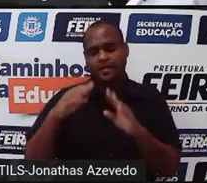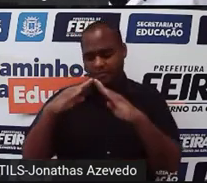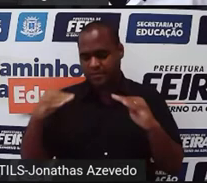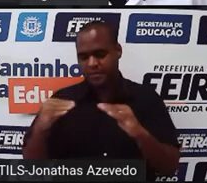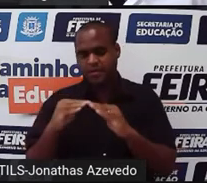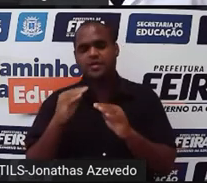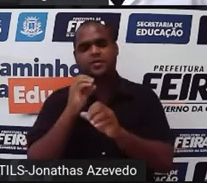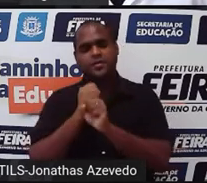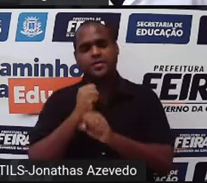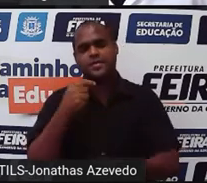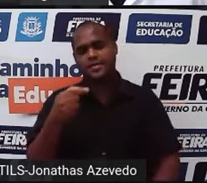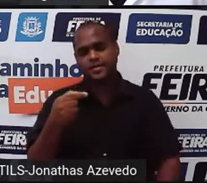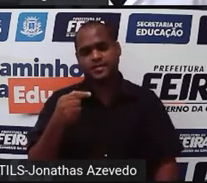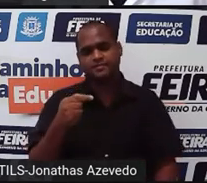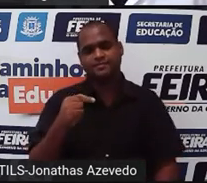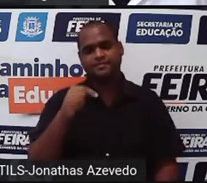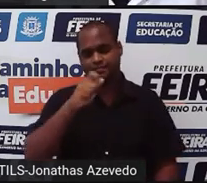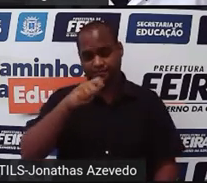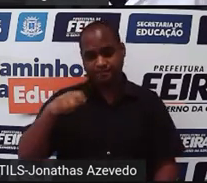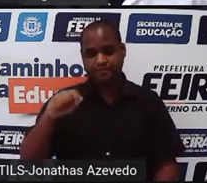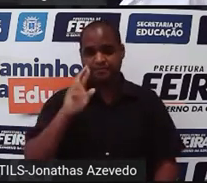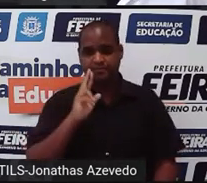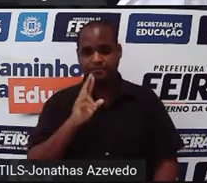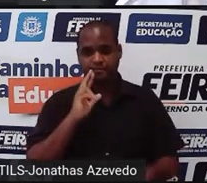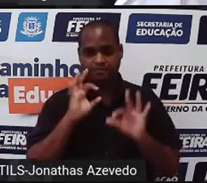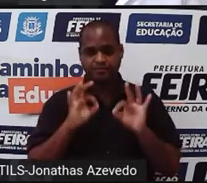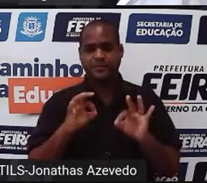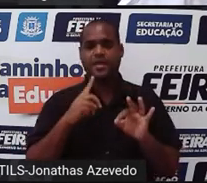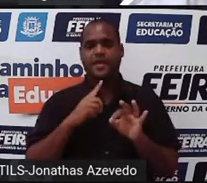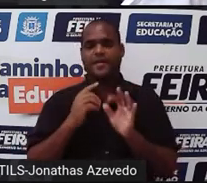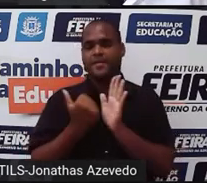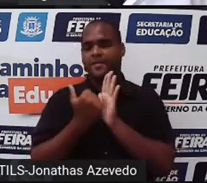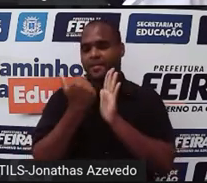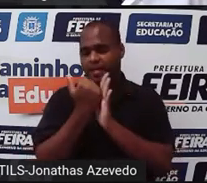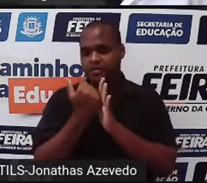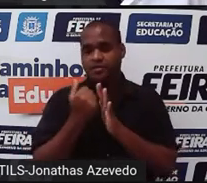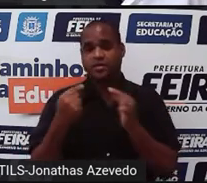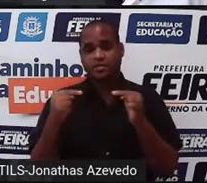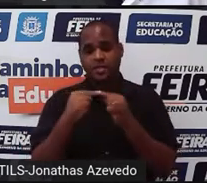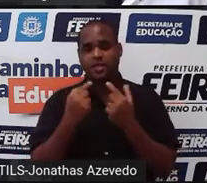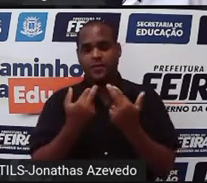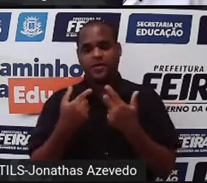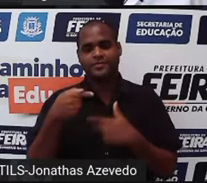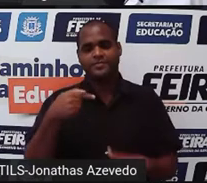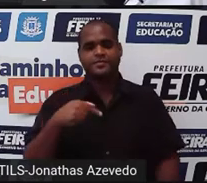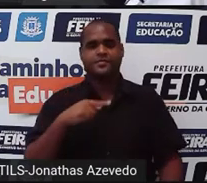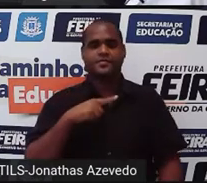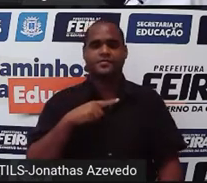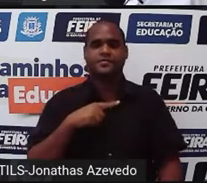7. Tá bom? Por isso, eu estou escrevendo cubos mais pirâmides igual a 7.